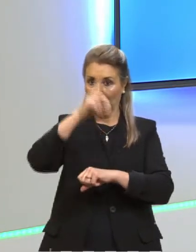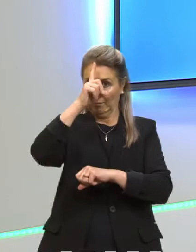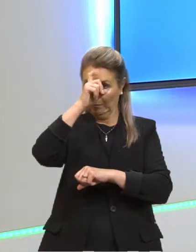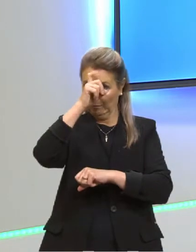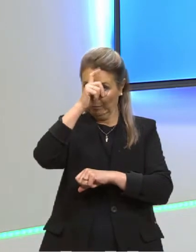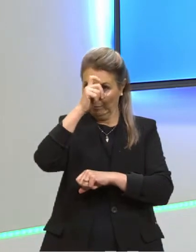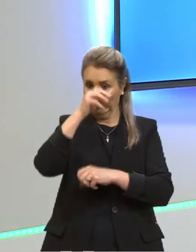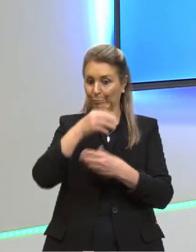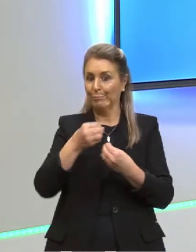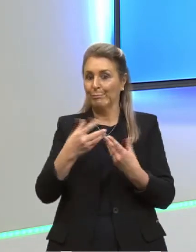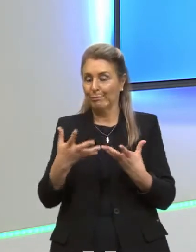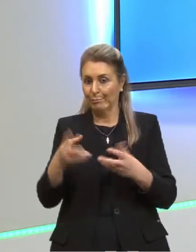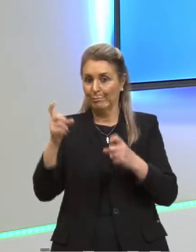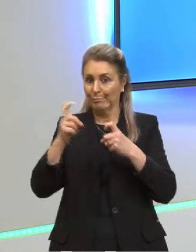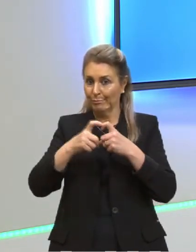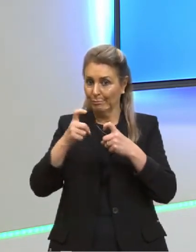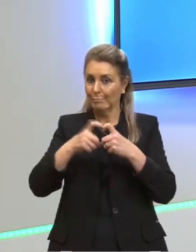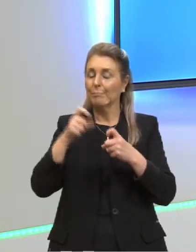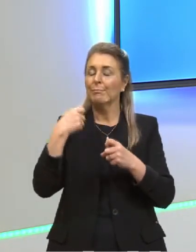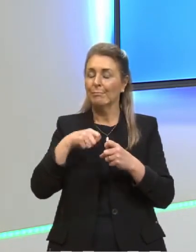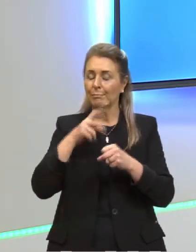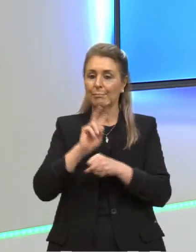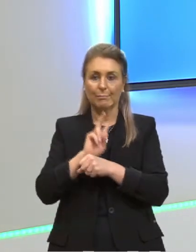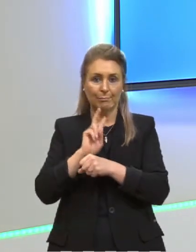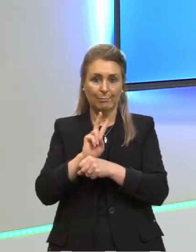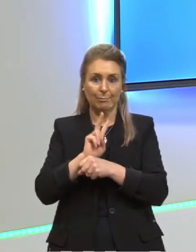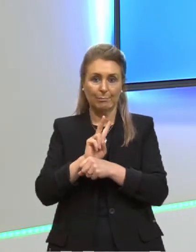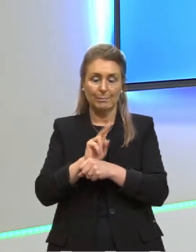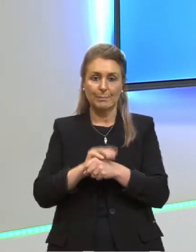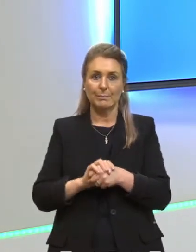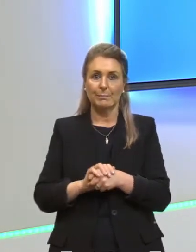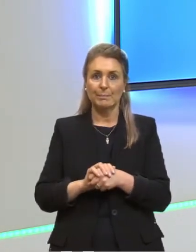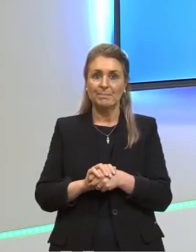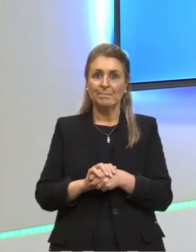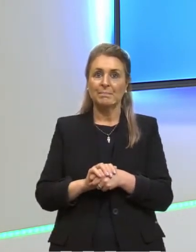cuidados todos, tá? Então, o que eu queria passar para vocês é o seguinte,